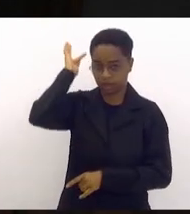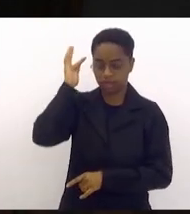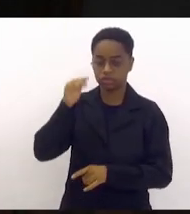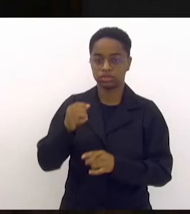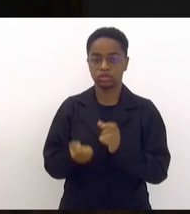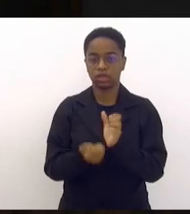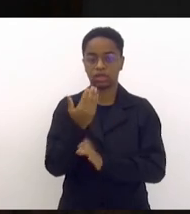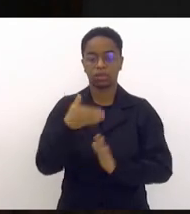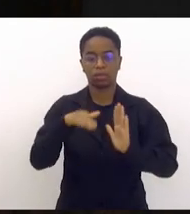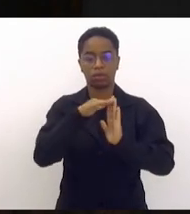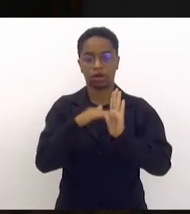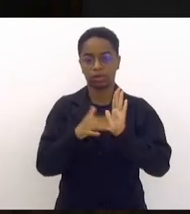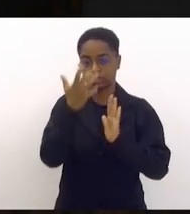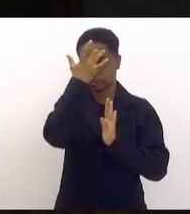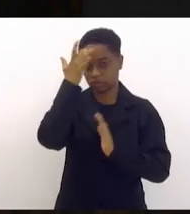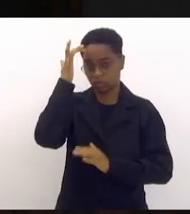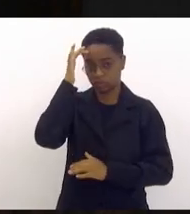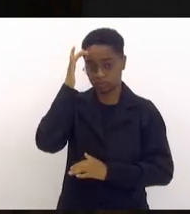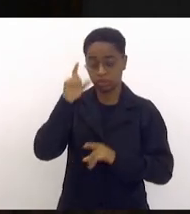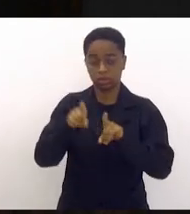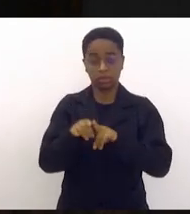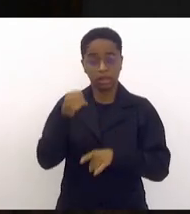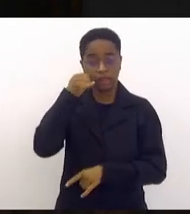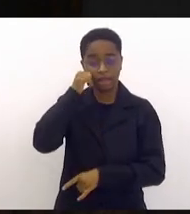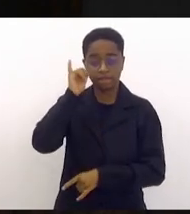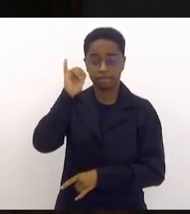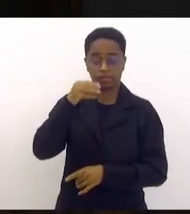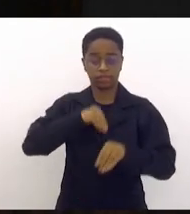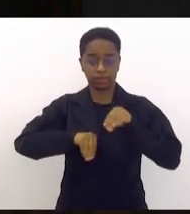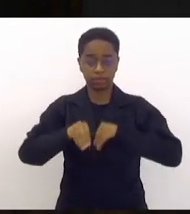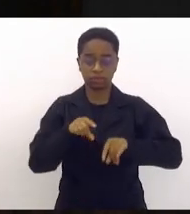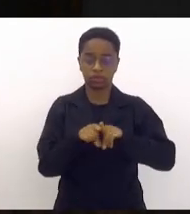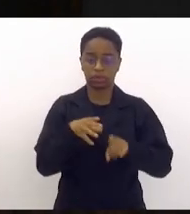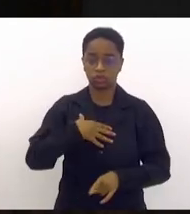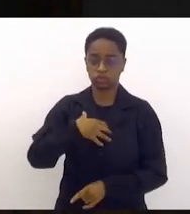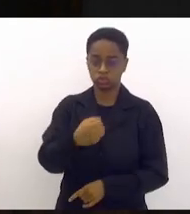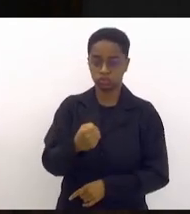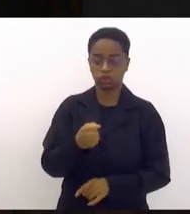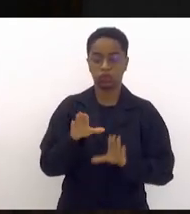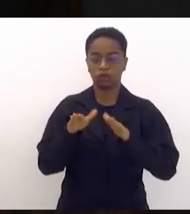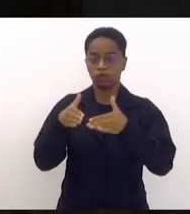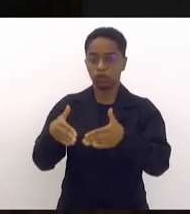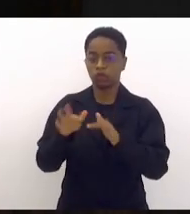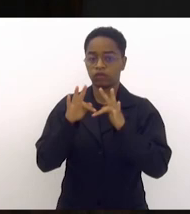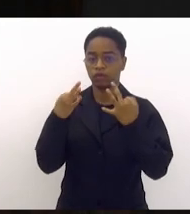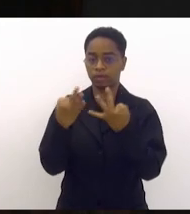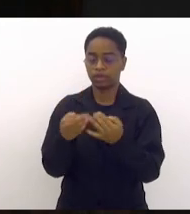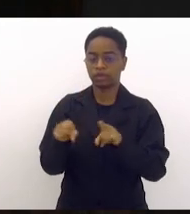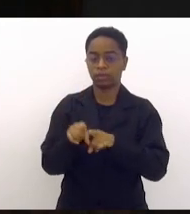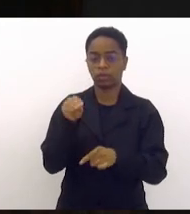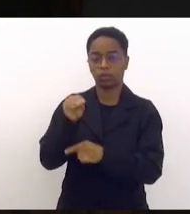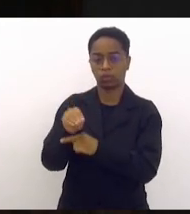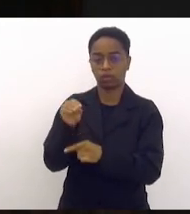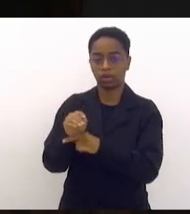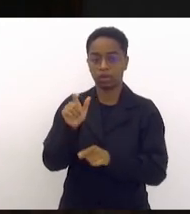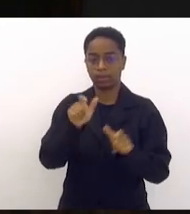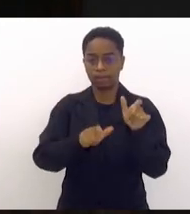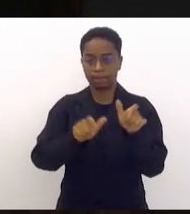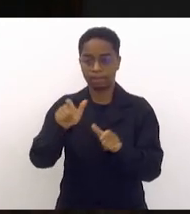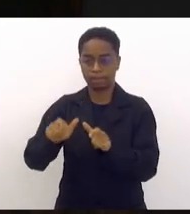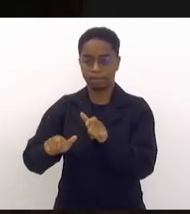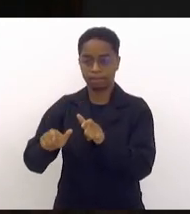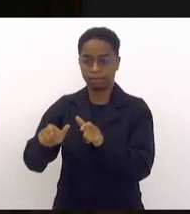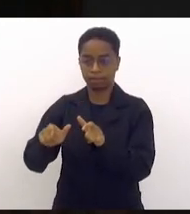institui o programa de saúde mental, prevenção de depressão e suicídio para pais e cuidadores diretos de pessoas com